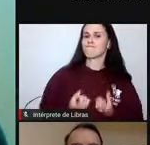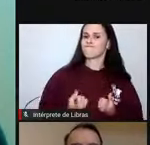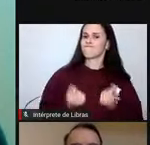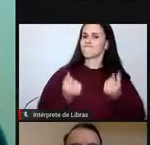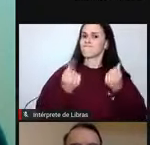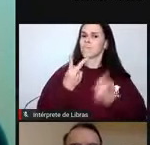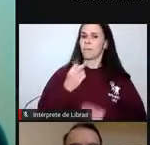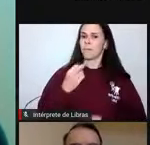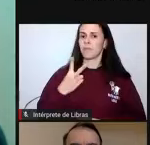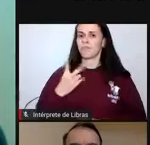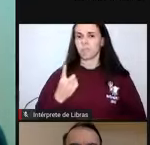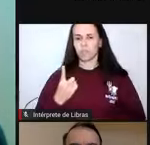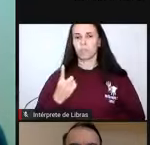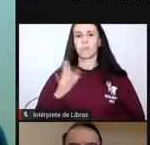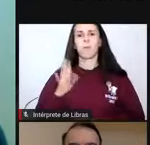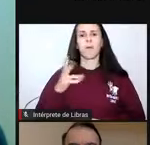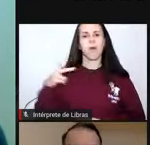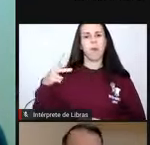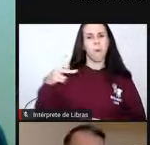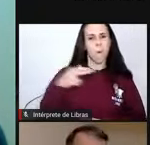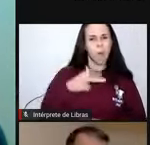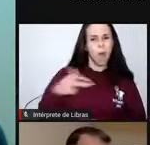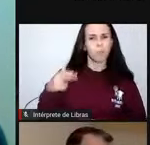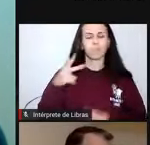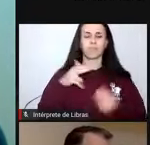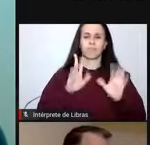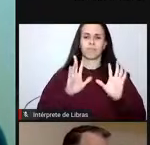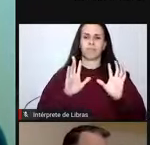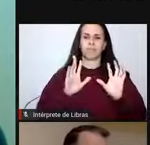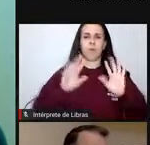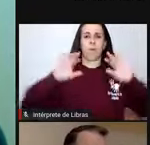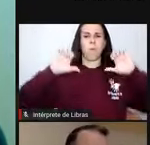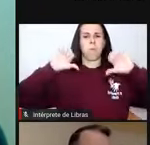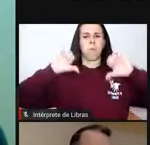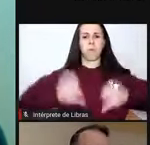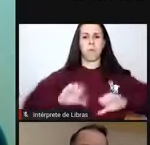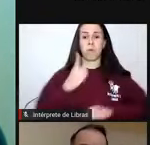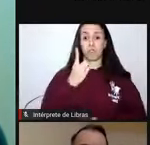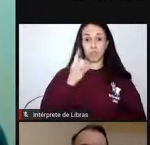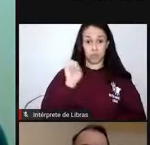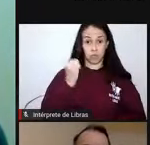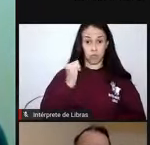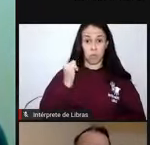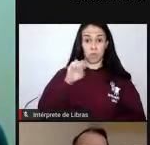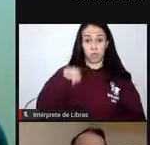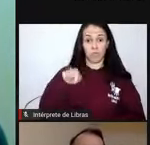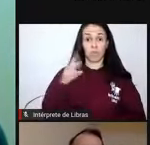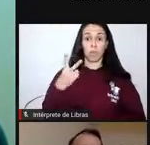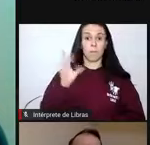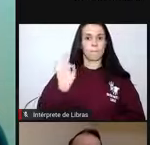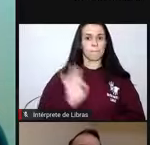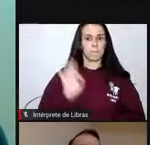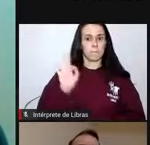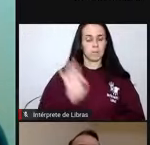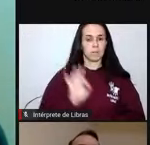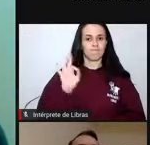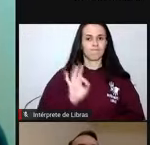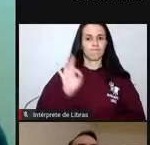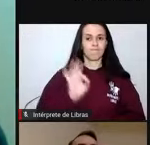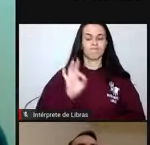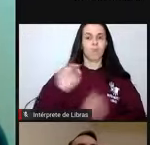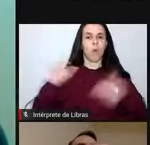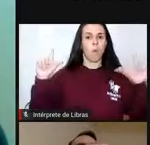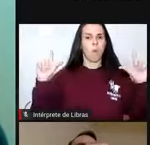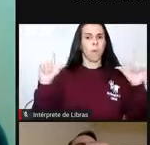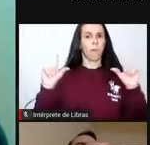projeção de corte de 18,2%. Esse corte, pelo que a gente